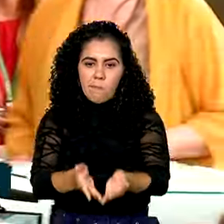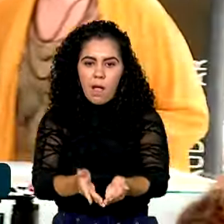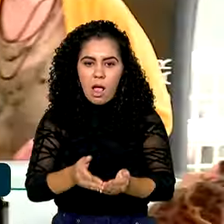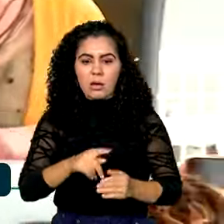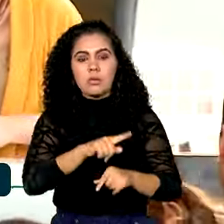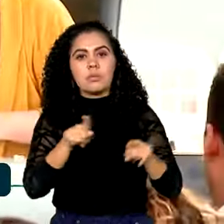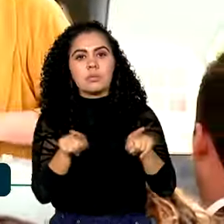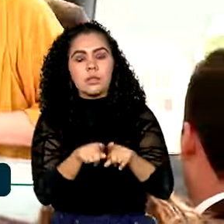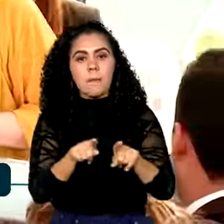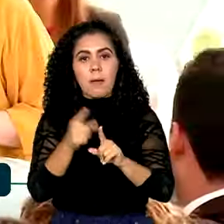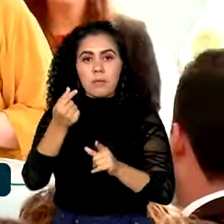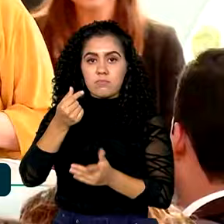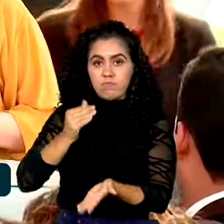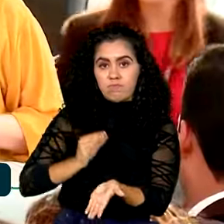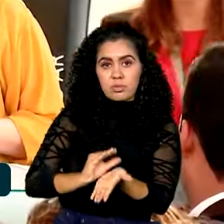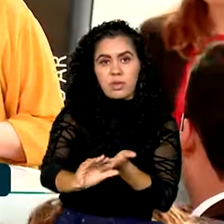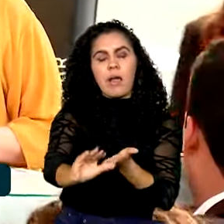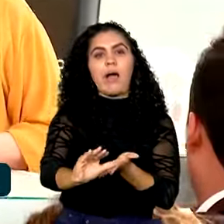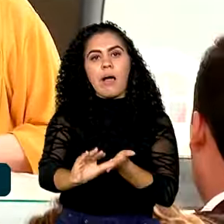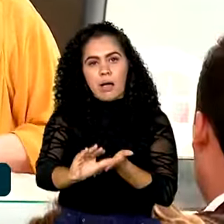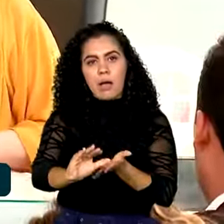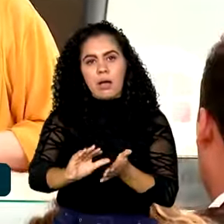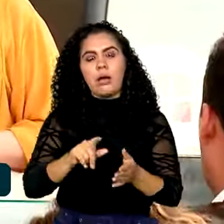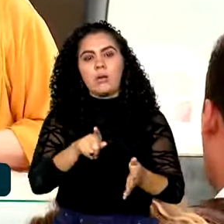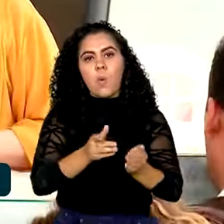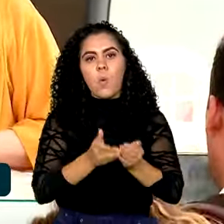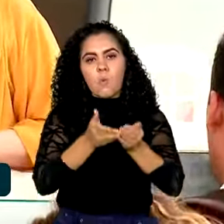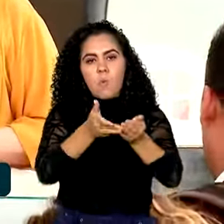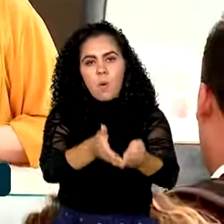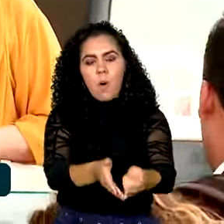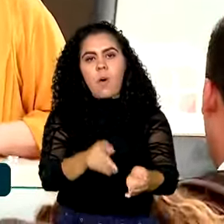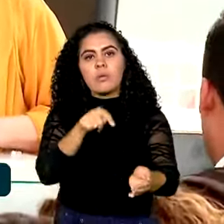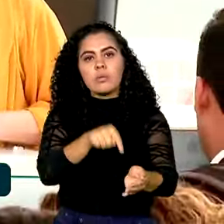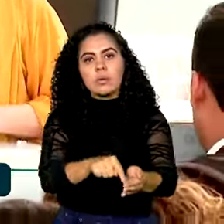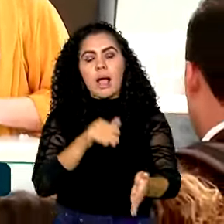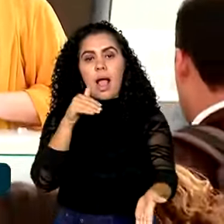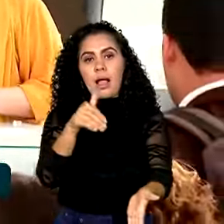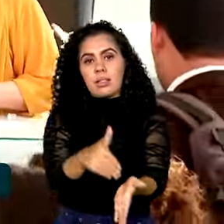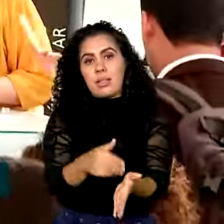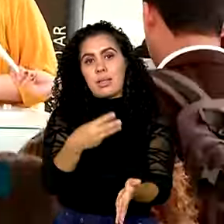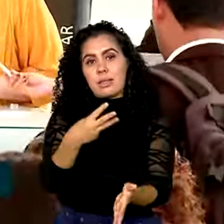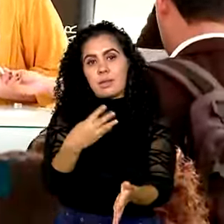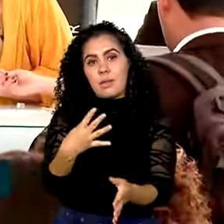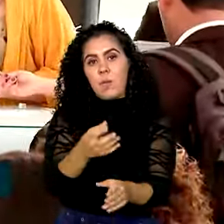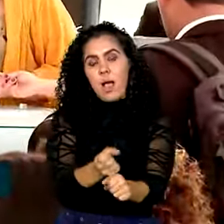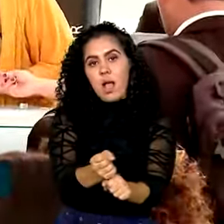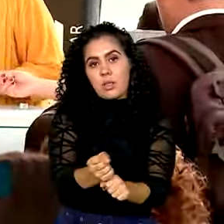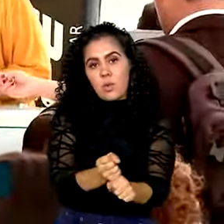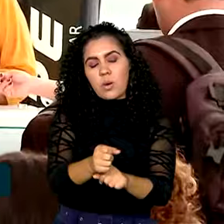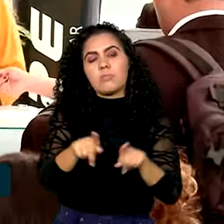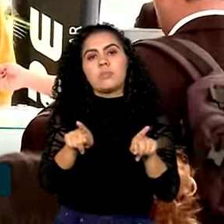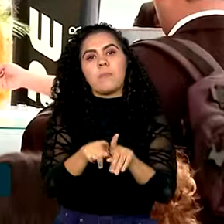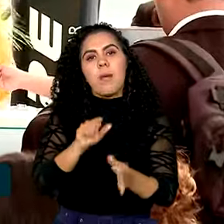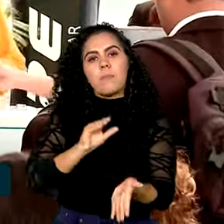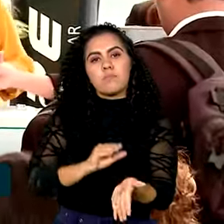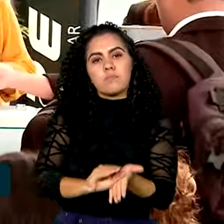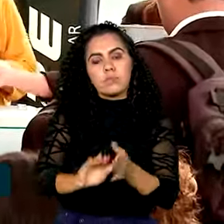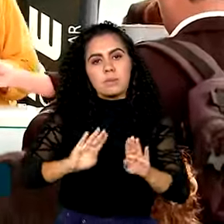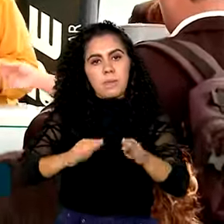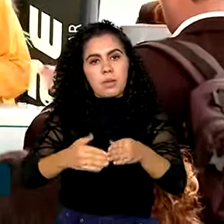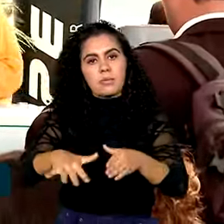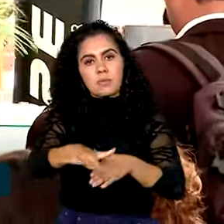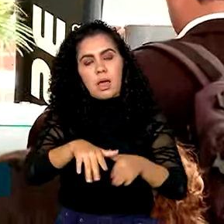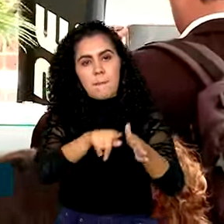linhas de crédito para investimentos portuários que vão até 34 anos, crédito para pesquisa e